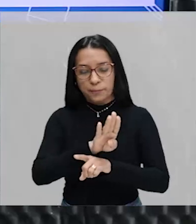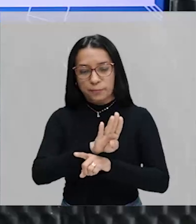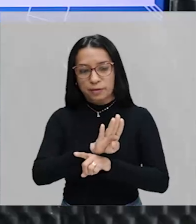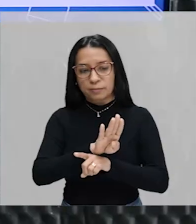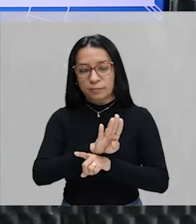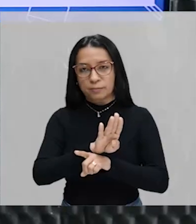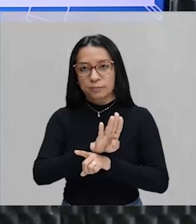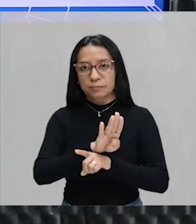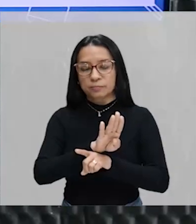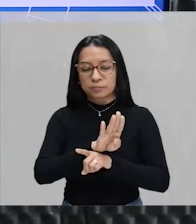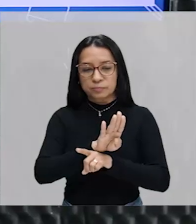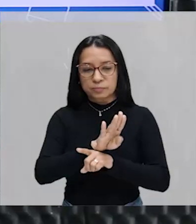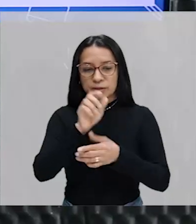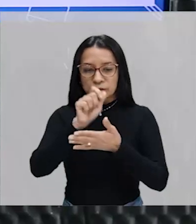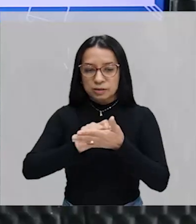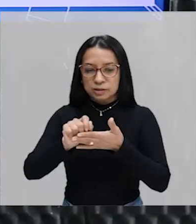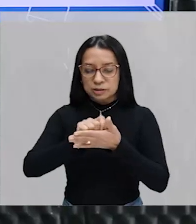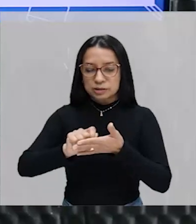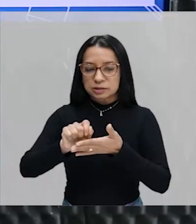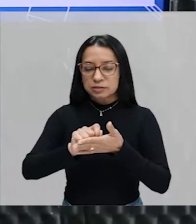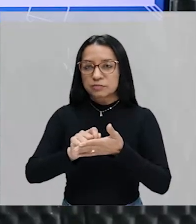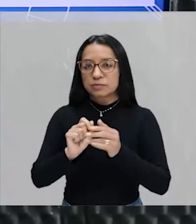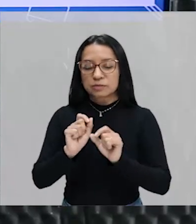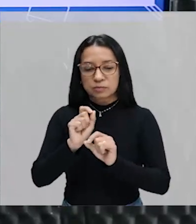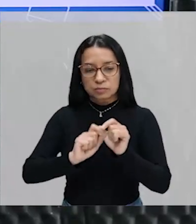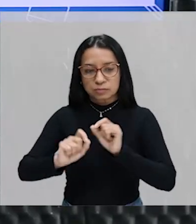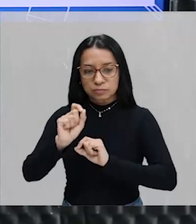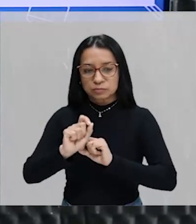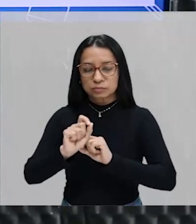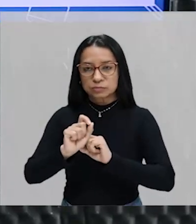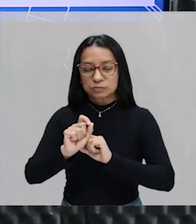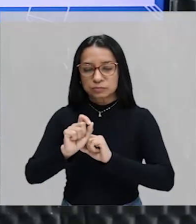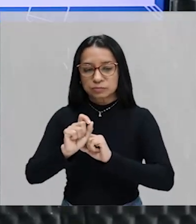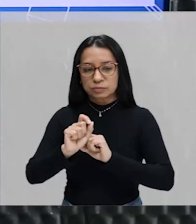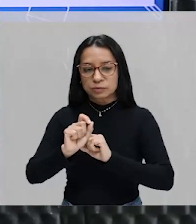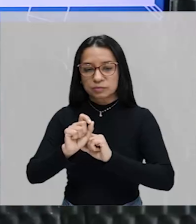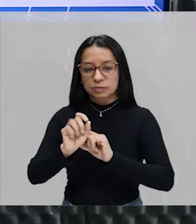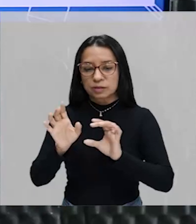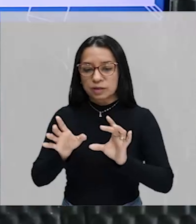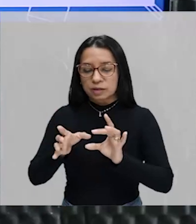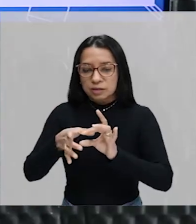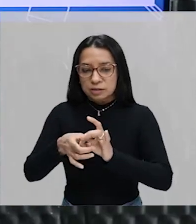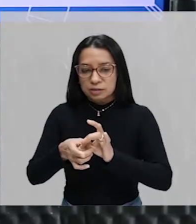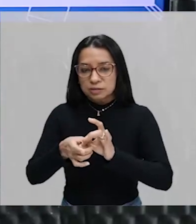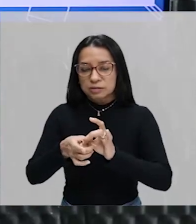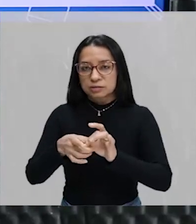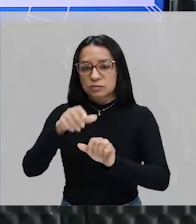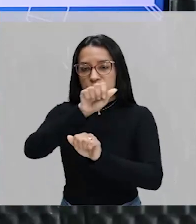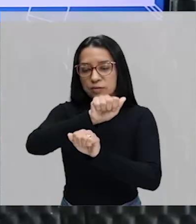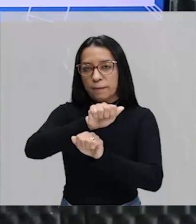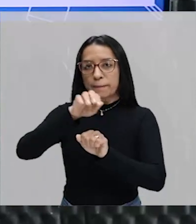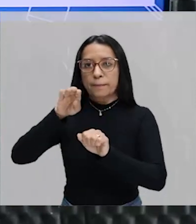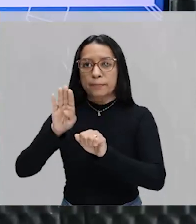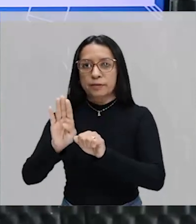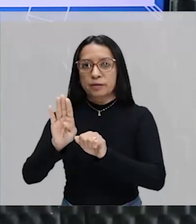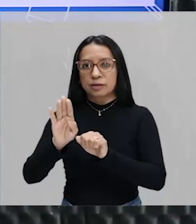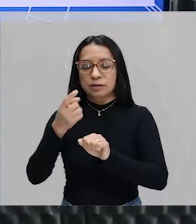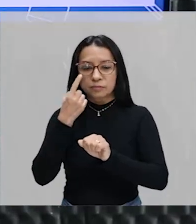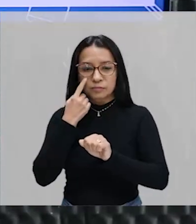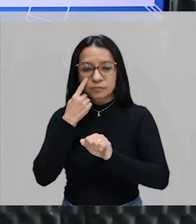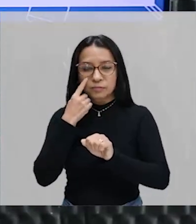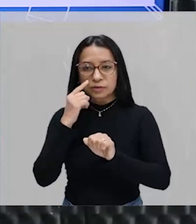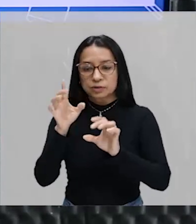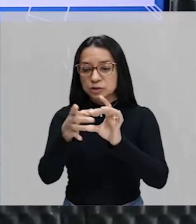objetivo é escrever o conjunto formado pela interseção entre os conjuntos A e B. Veja que